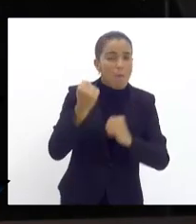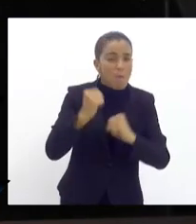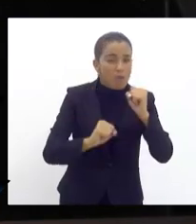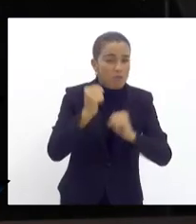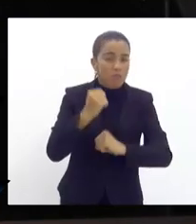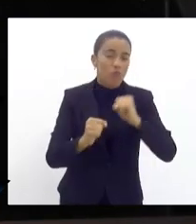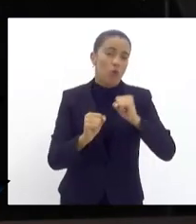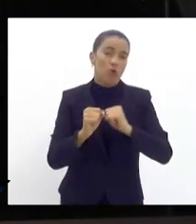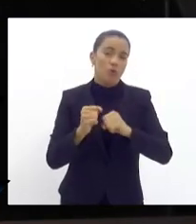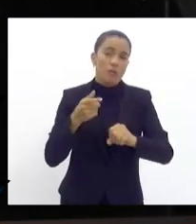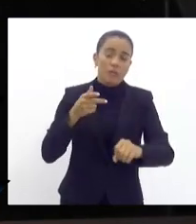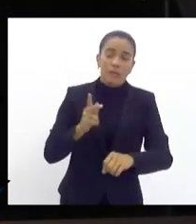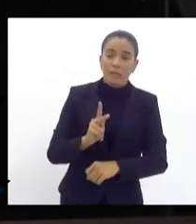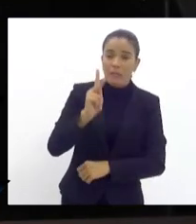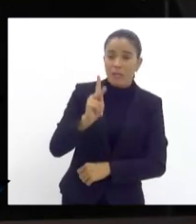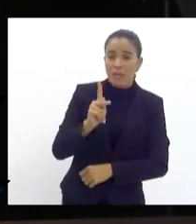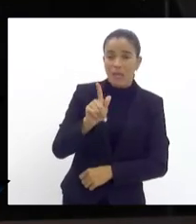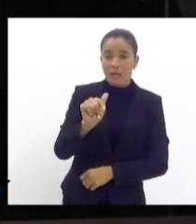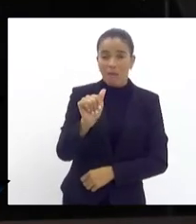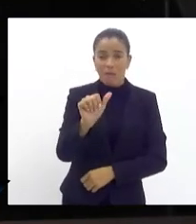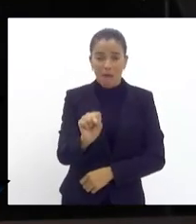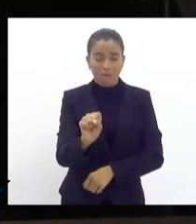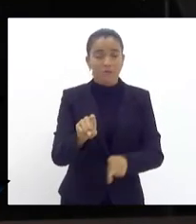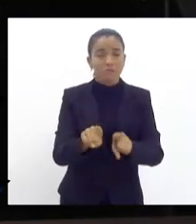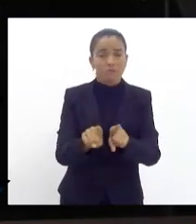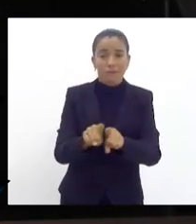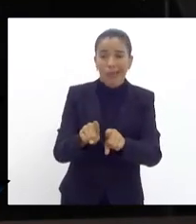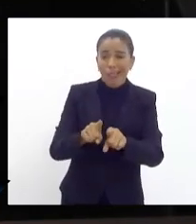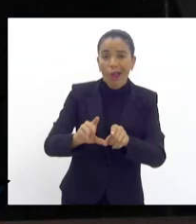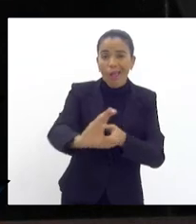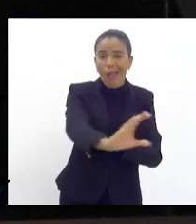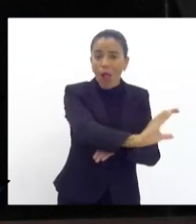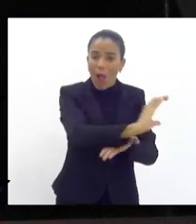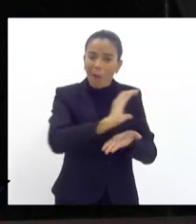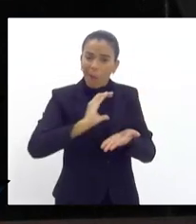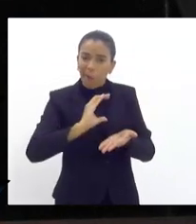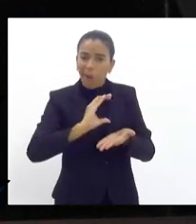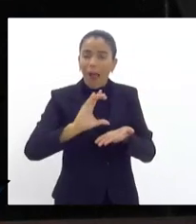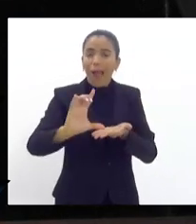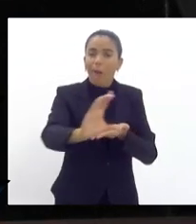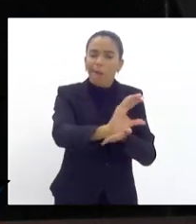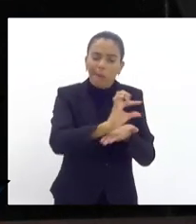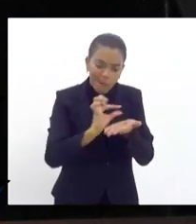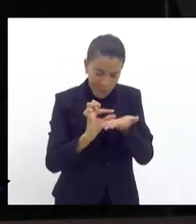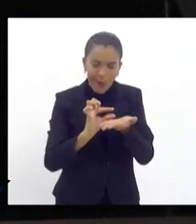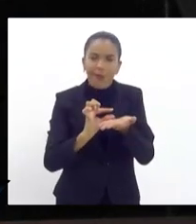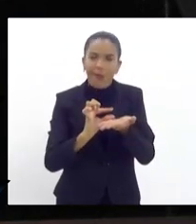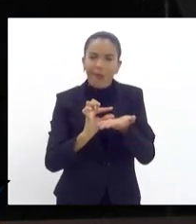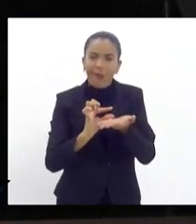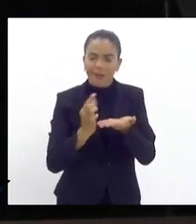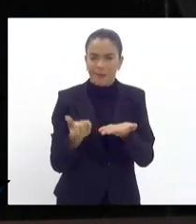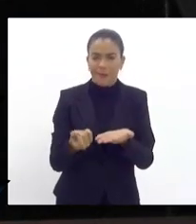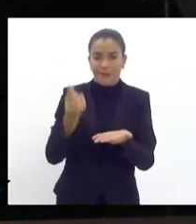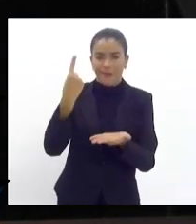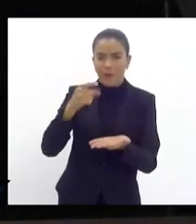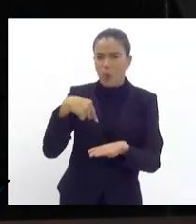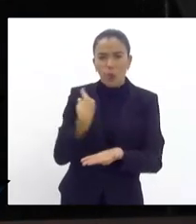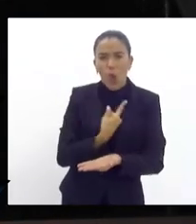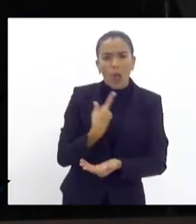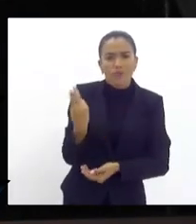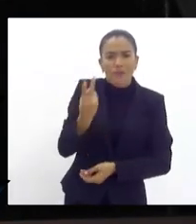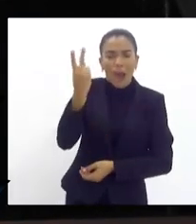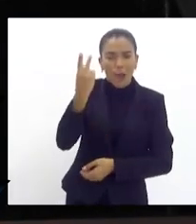no Brasil e na hora de repassar os recursos para estado de janeiro é sempre aquele pouquinho do pouquinho nós não somos nunca